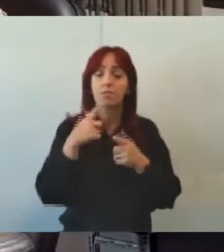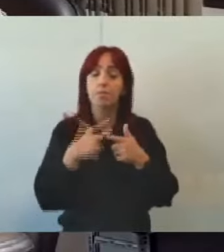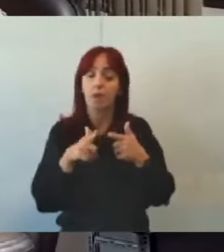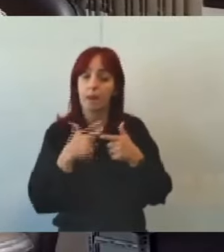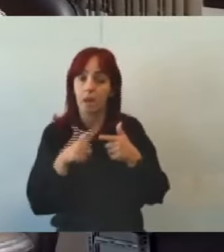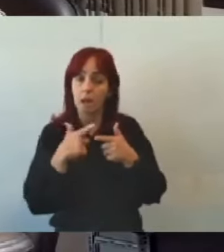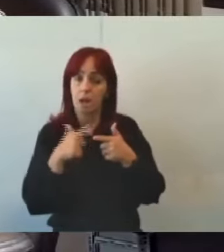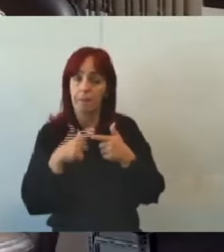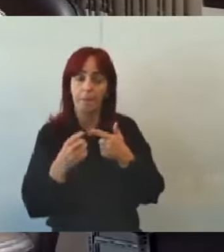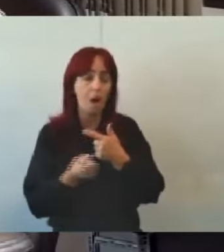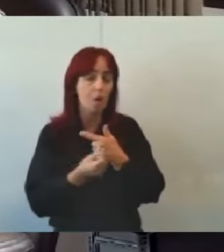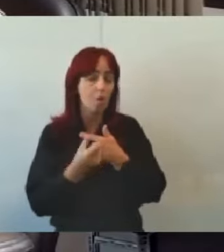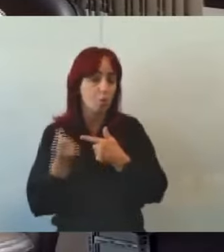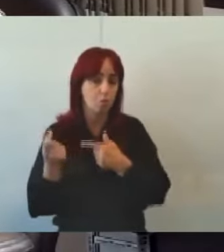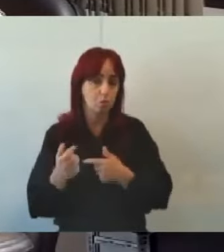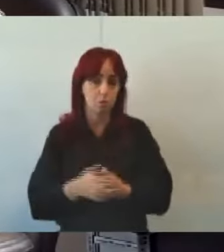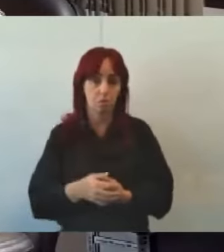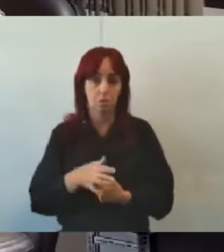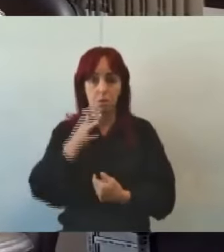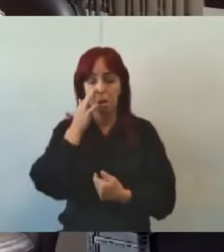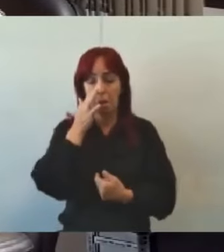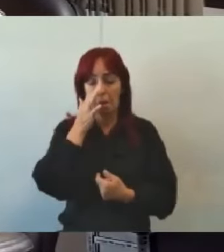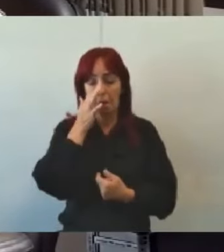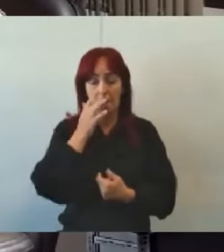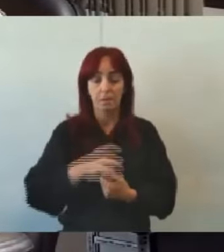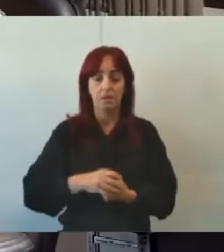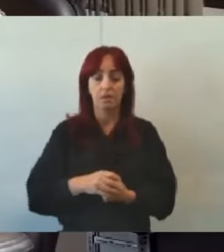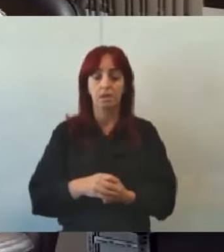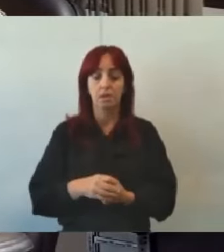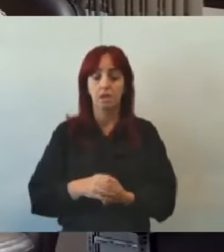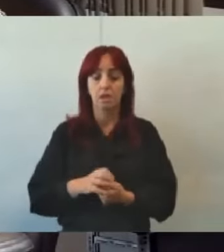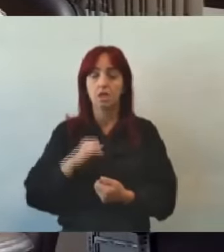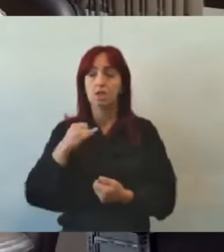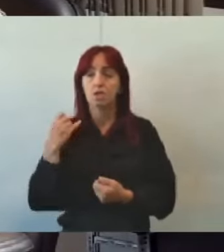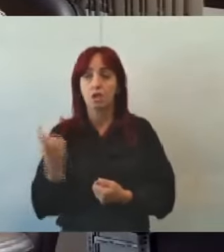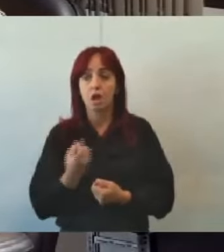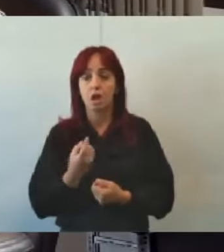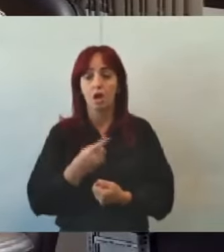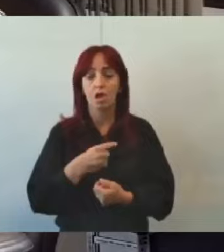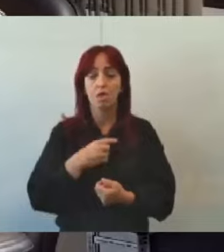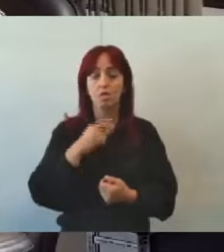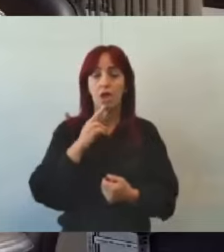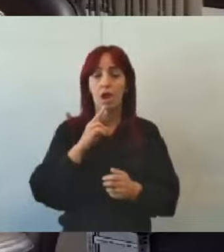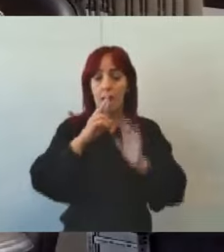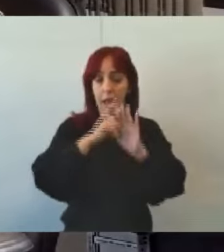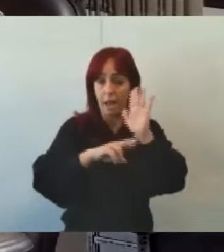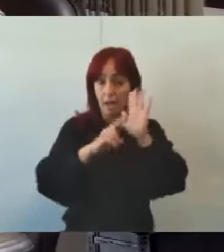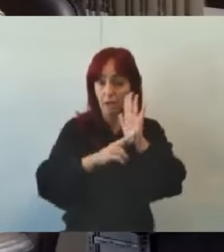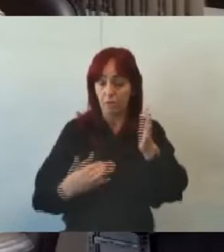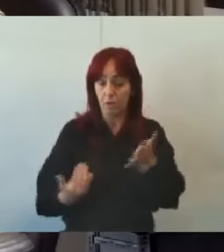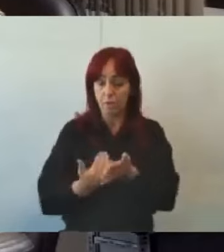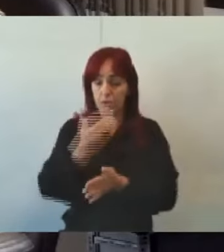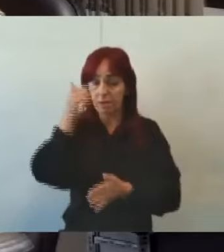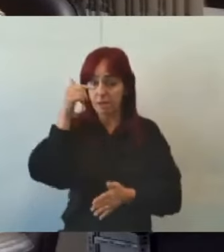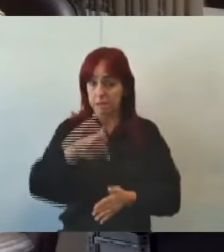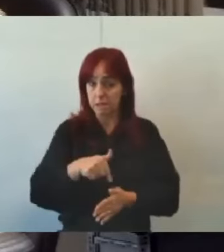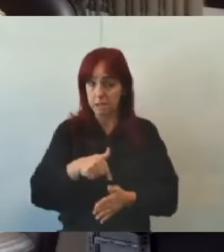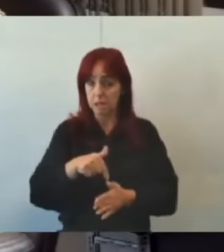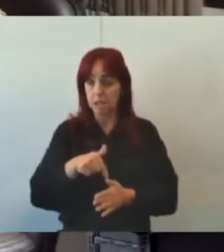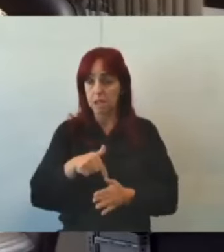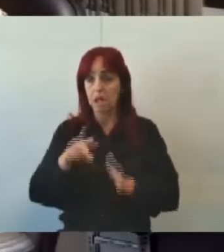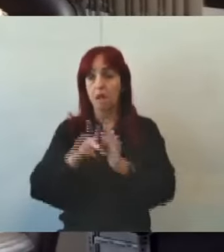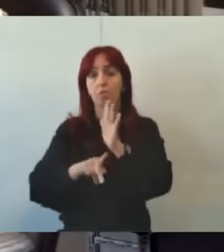problemas que foram levantados. se o nosso relatório for aprovado aqui hoje de manhã, esse projeto de lei automaticamente,